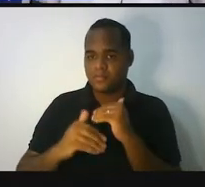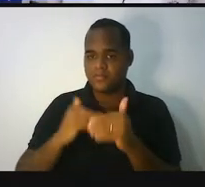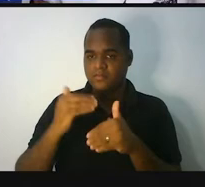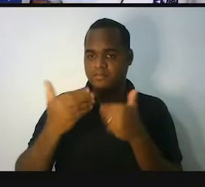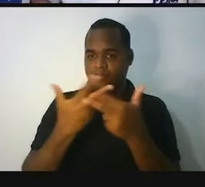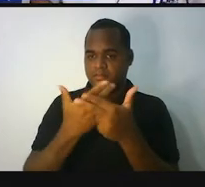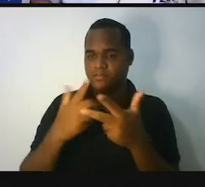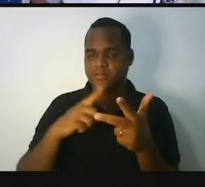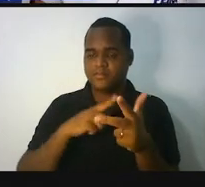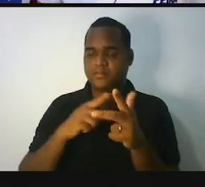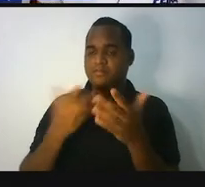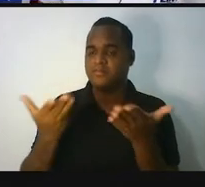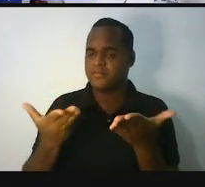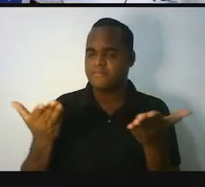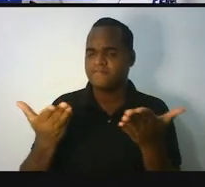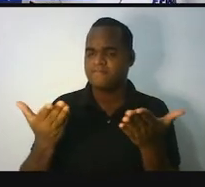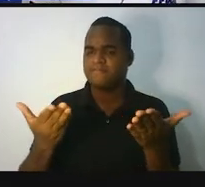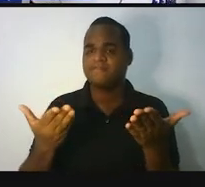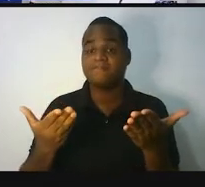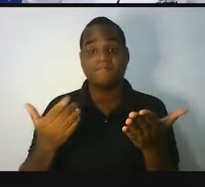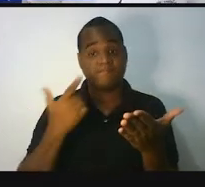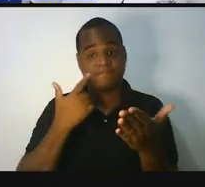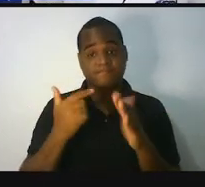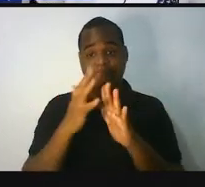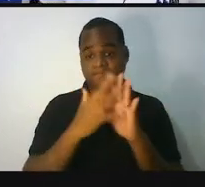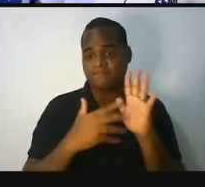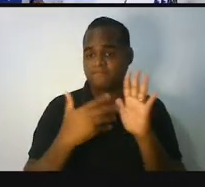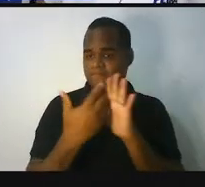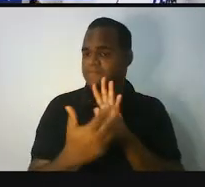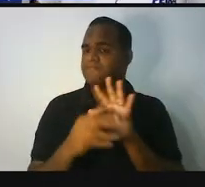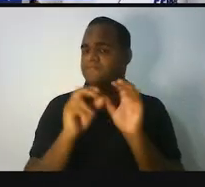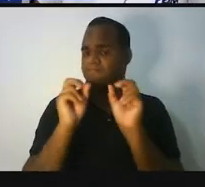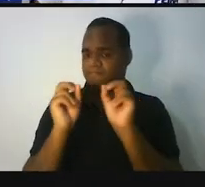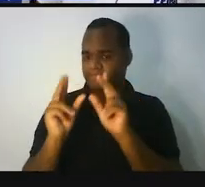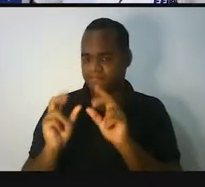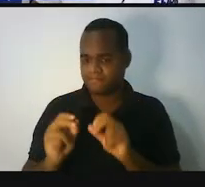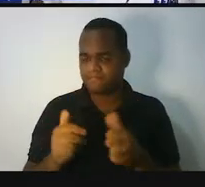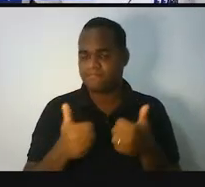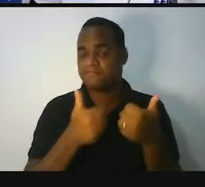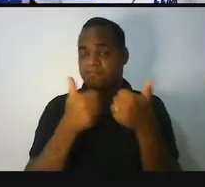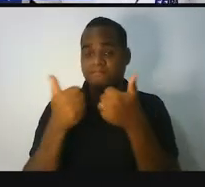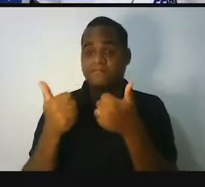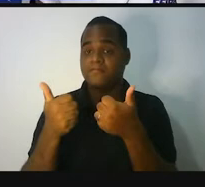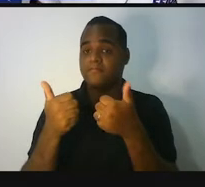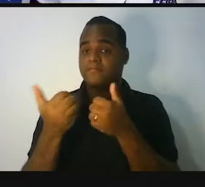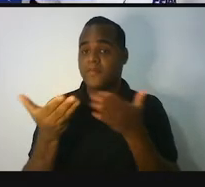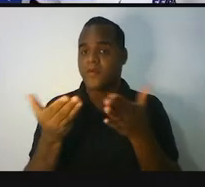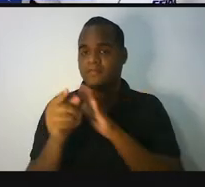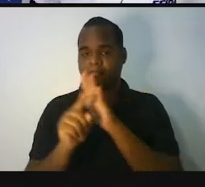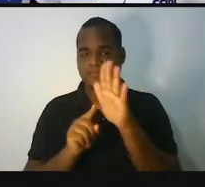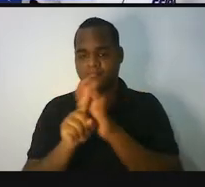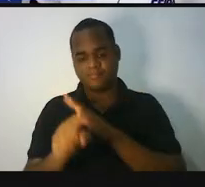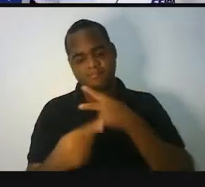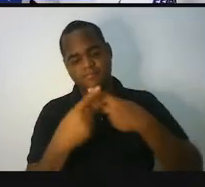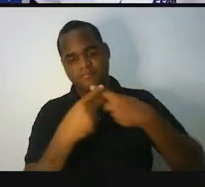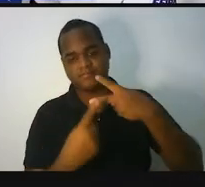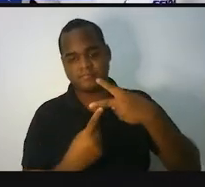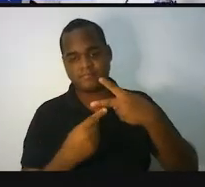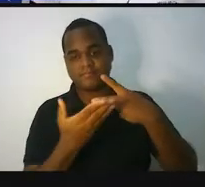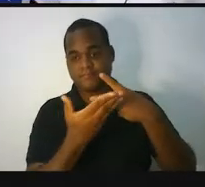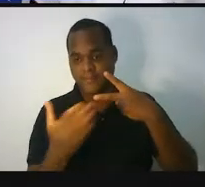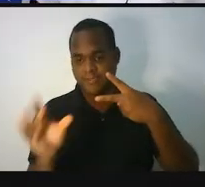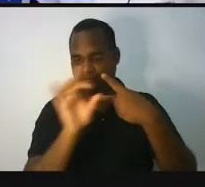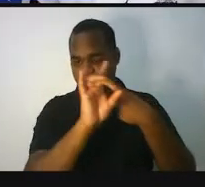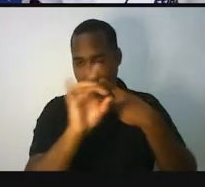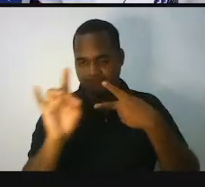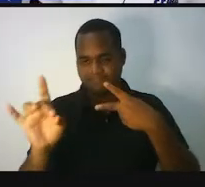Bom, com essa tabela toda preenchida agora, eu trago duas perguntas para você.